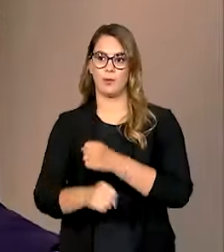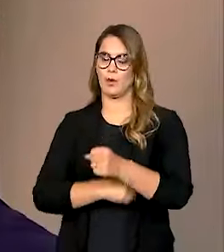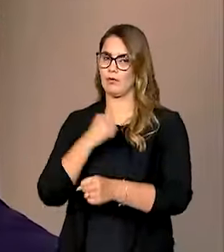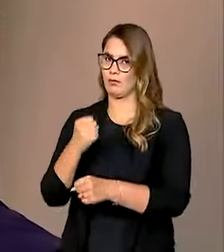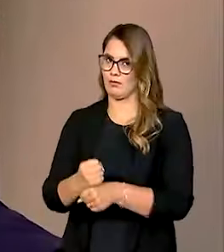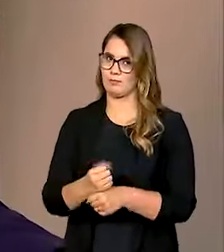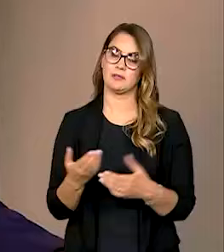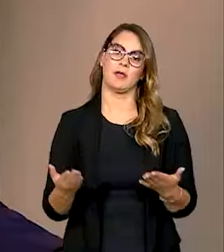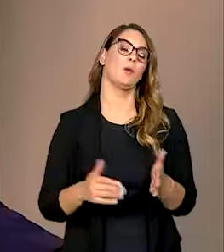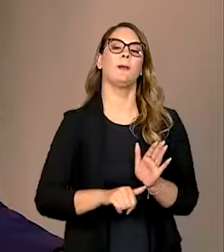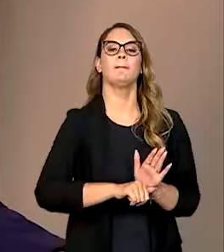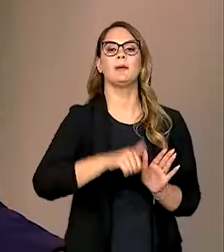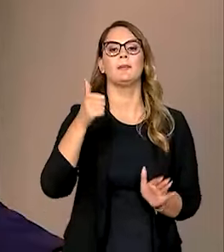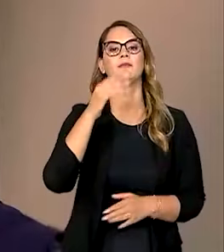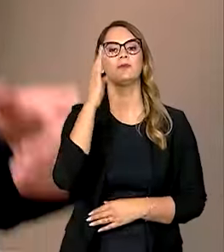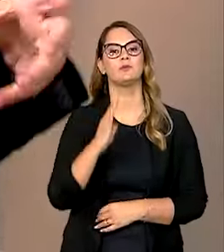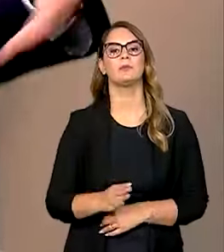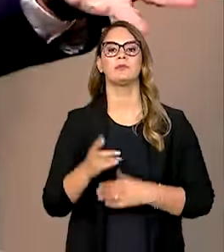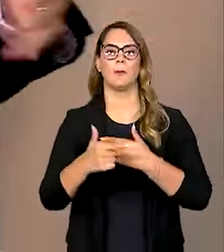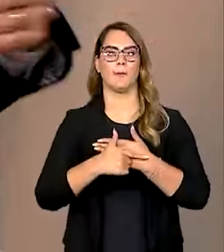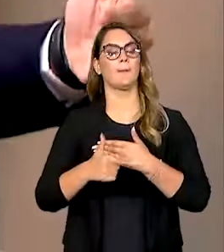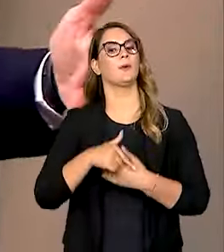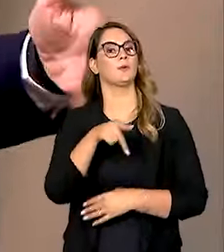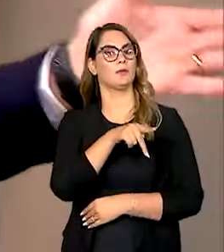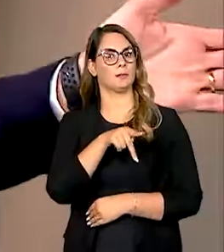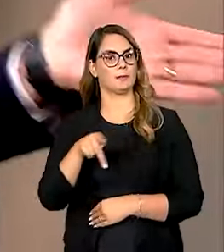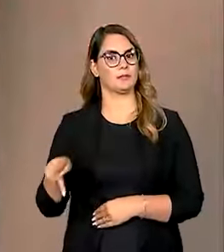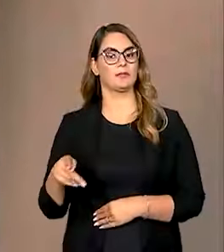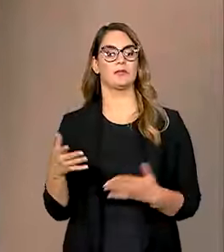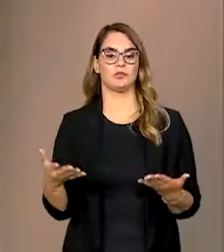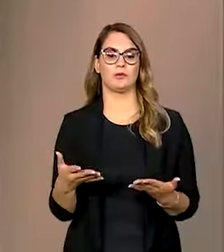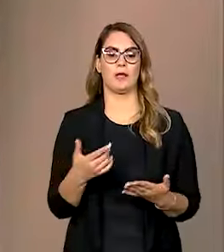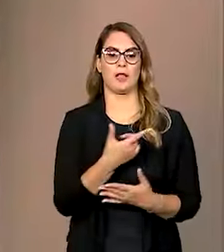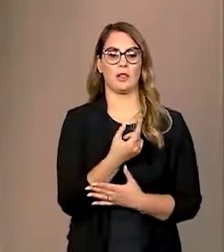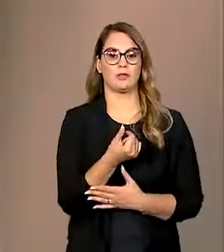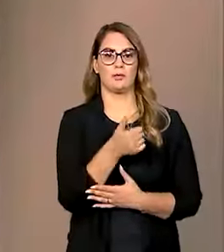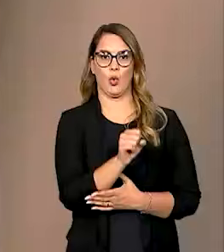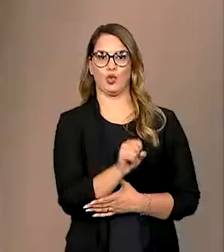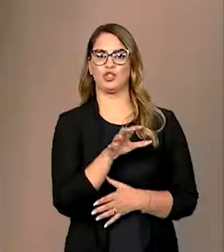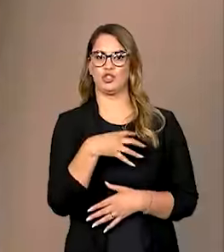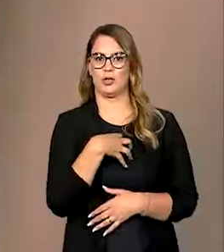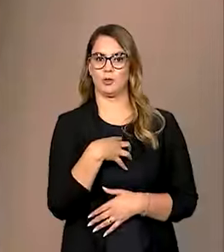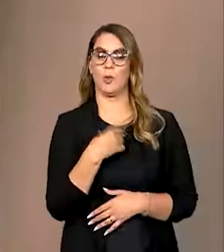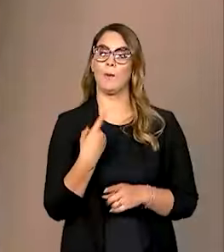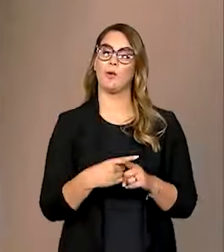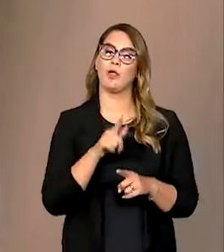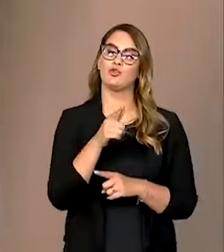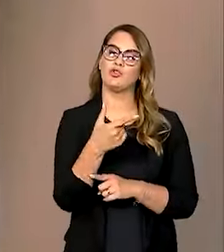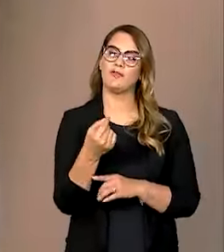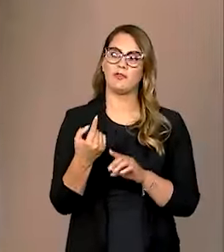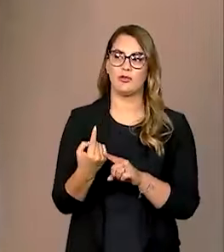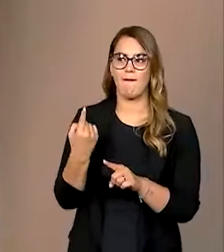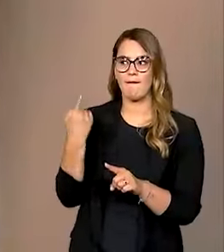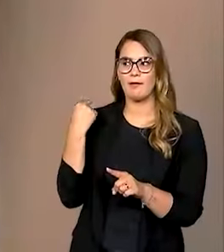Mas é a primeira vez que o Brasil exerce a função da presidência nesse formato atual, que é desde 2008. Porque o G20 é um pouquinho anterior,